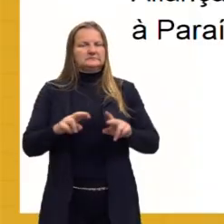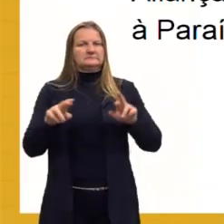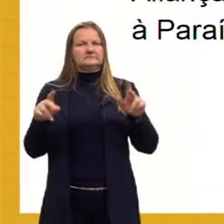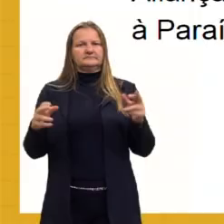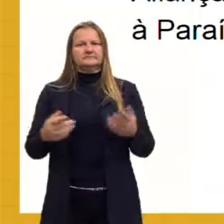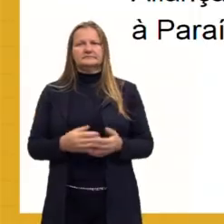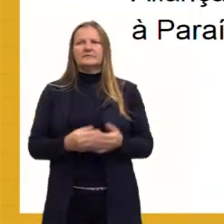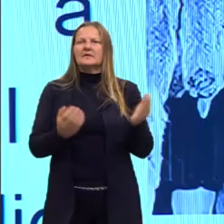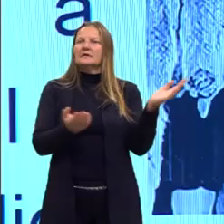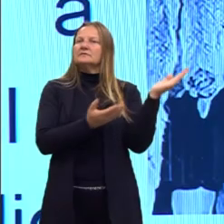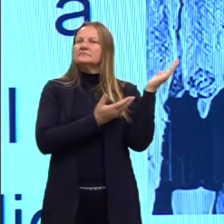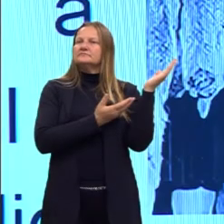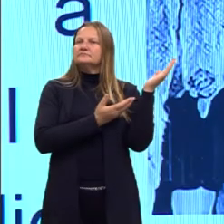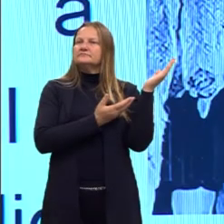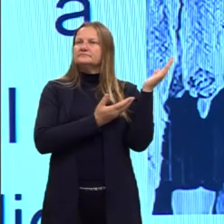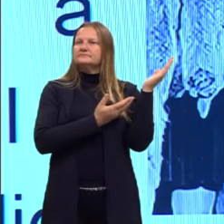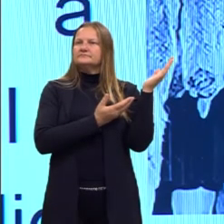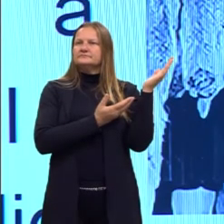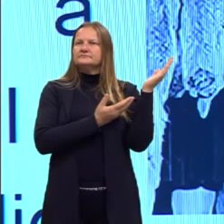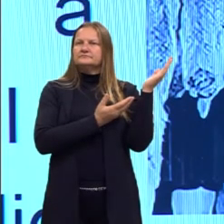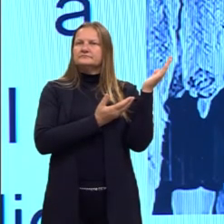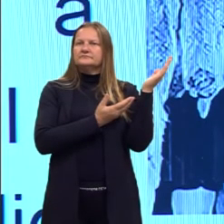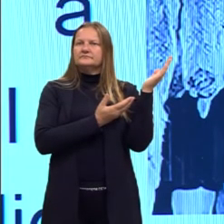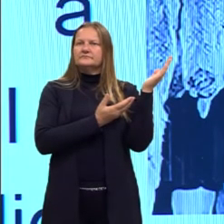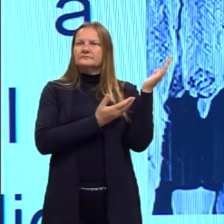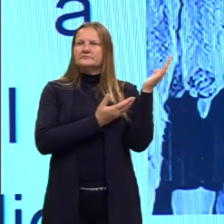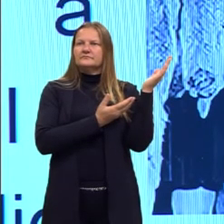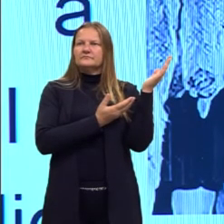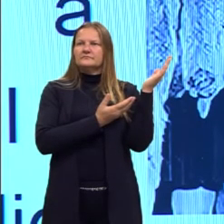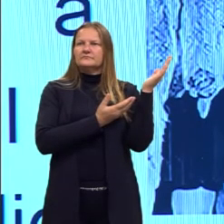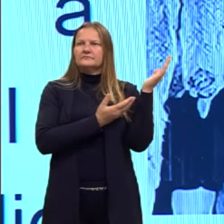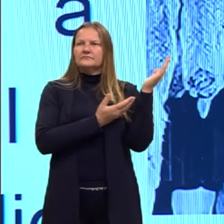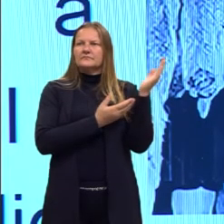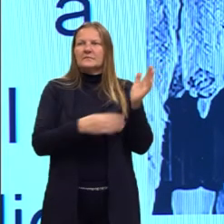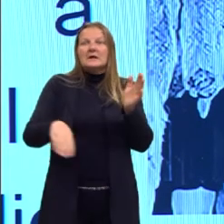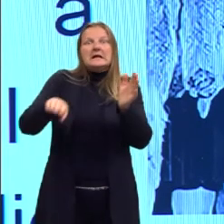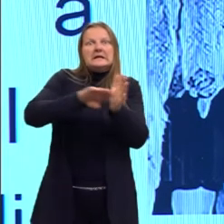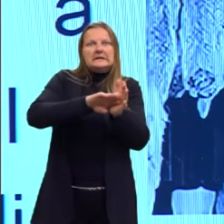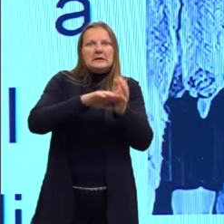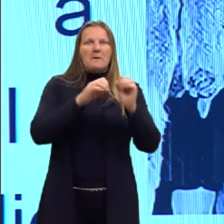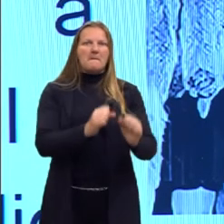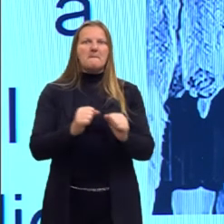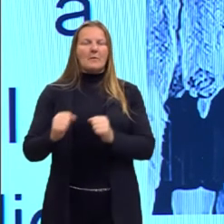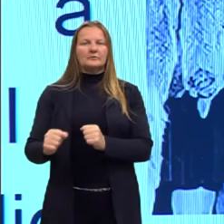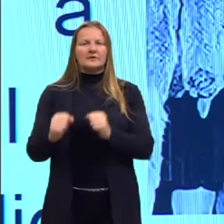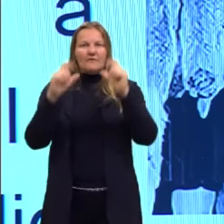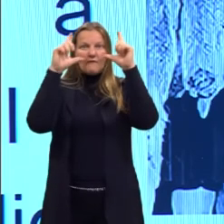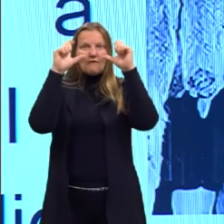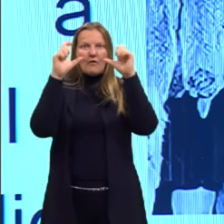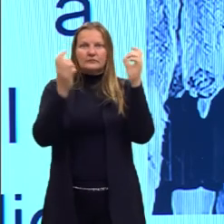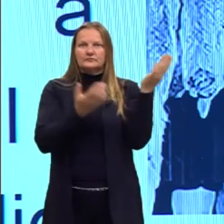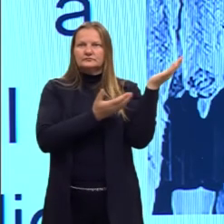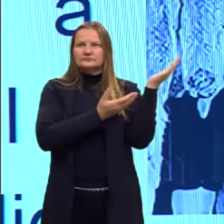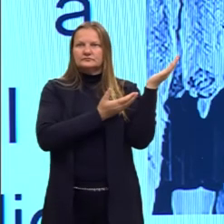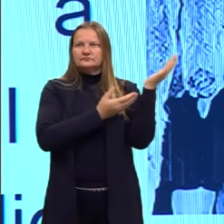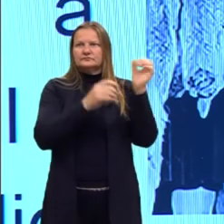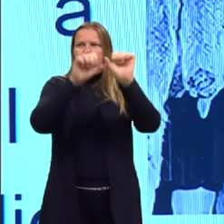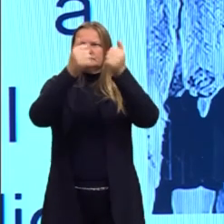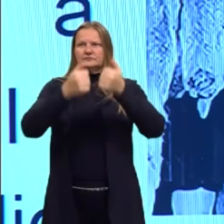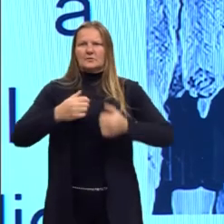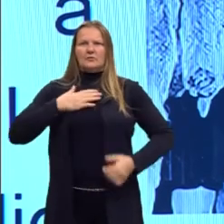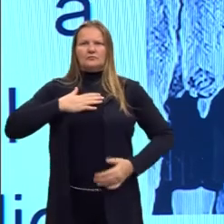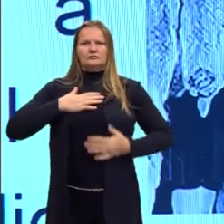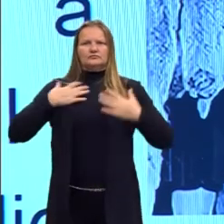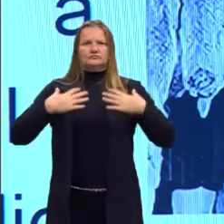E aqui no slide, então, a gente tem uma imagem de quando Getúlio chega ao poder. E a gente vê ele com vestes